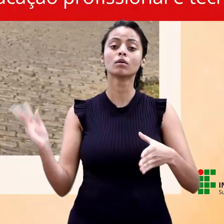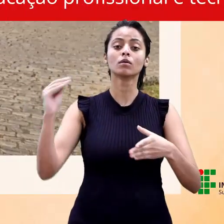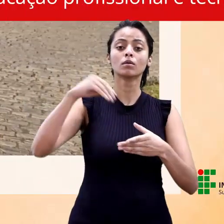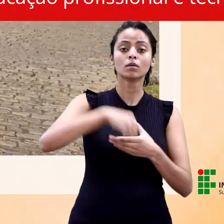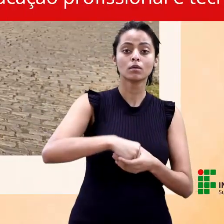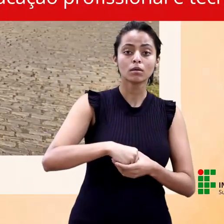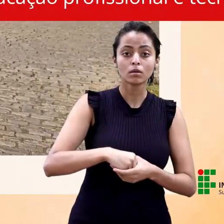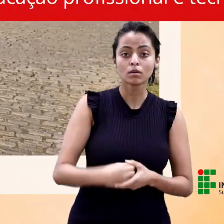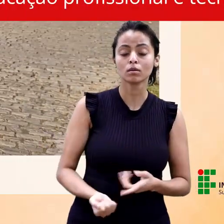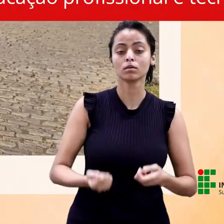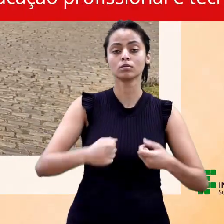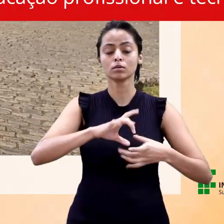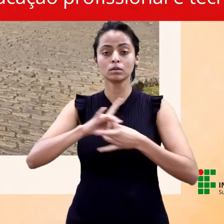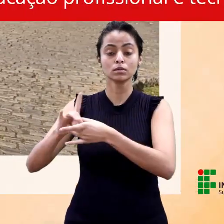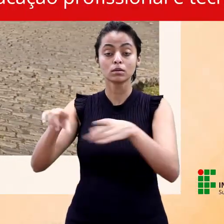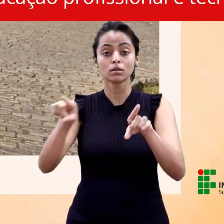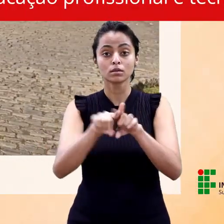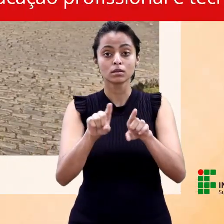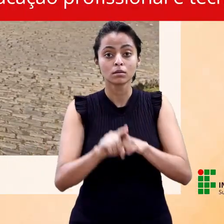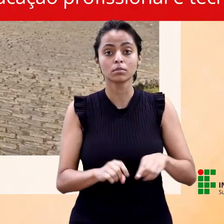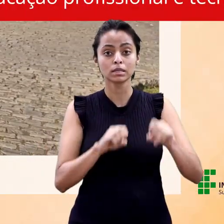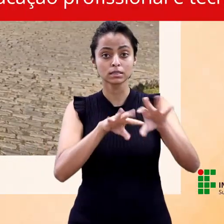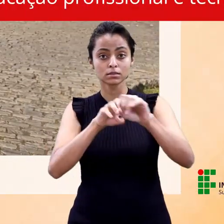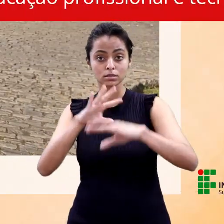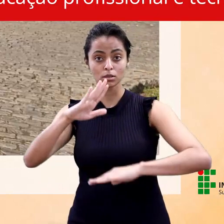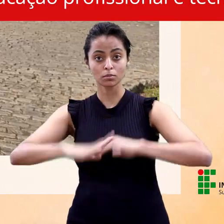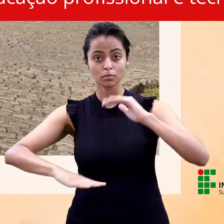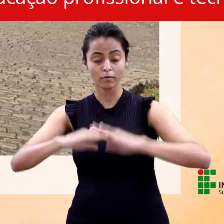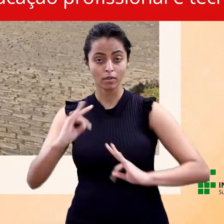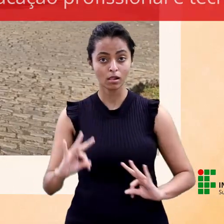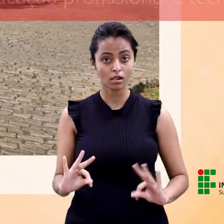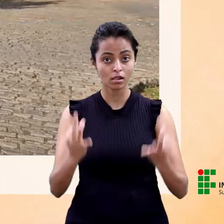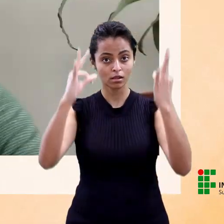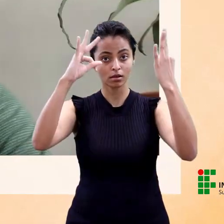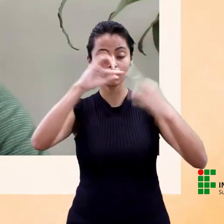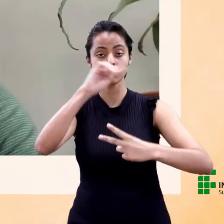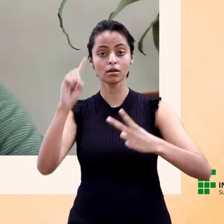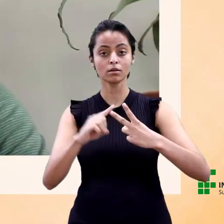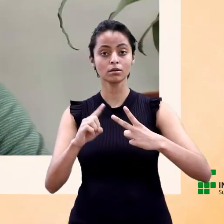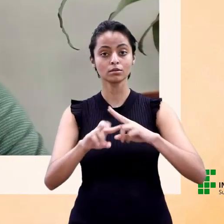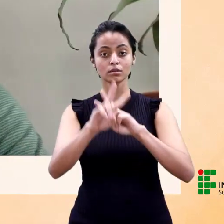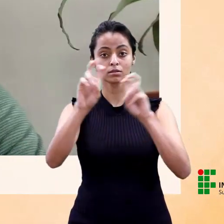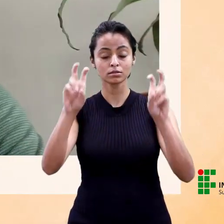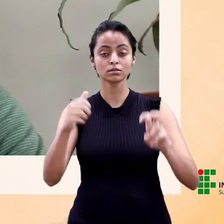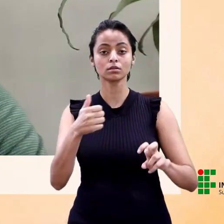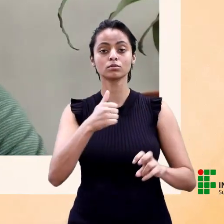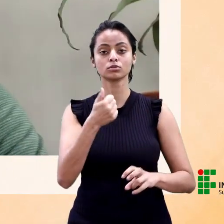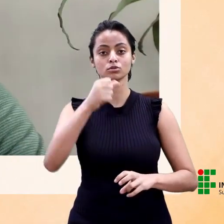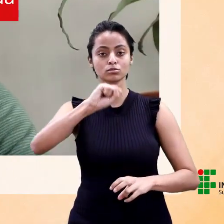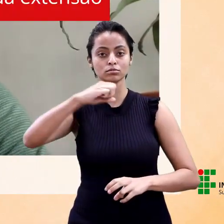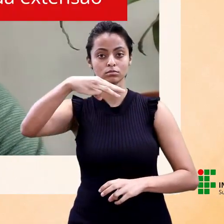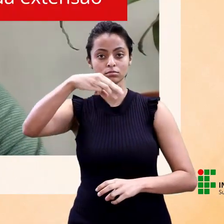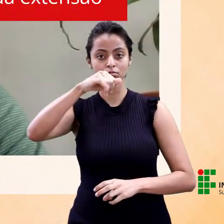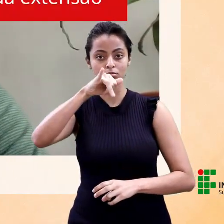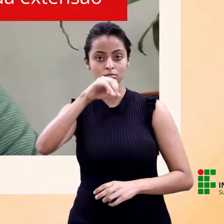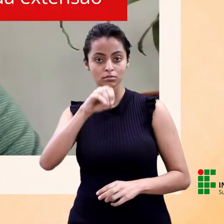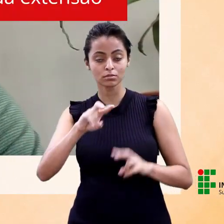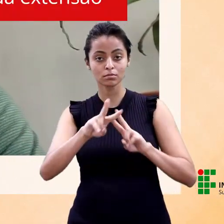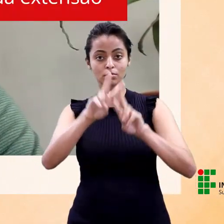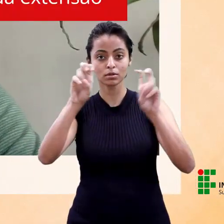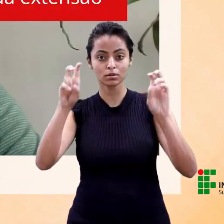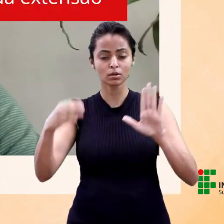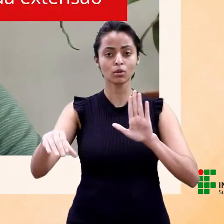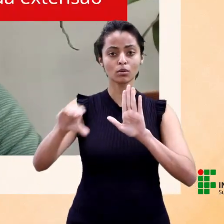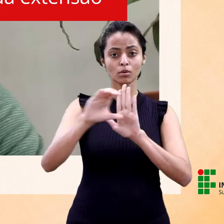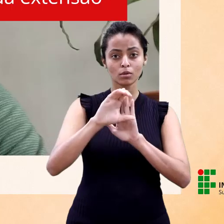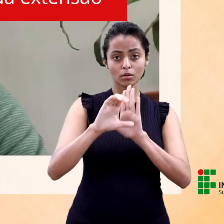da integração e da verticalização na educação profissional e tecnológica. O segundo eixo ocorrerá no dia 18 de maio e vai